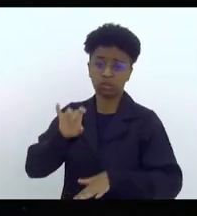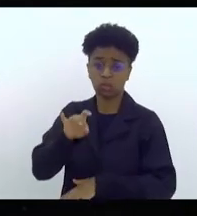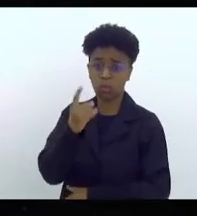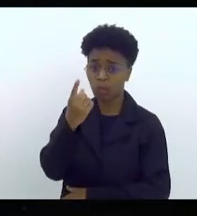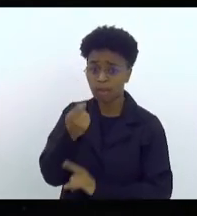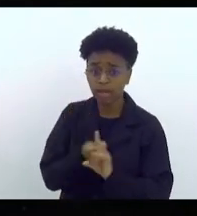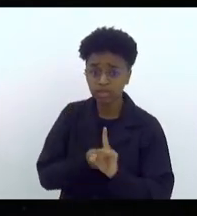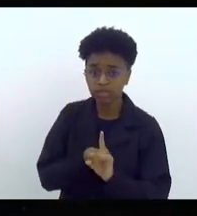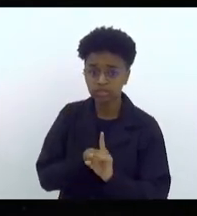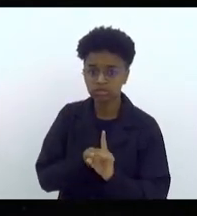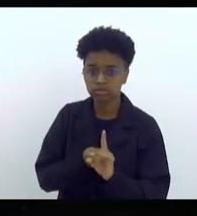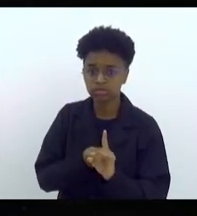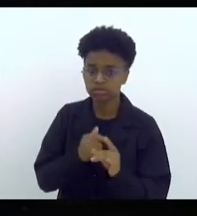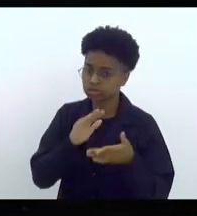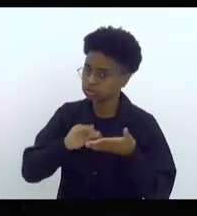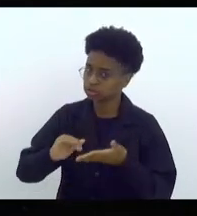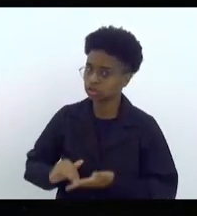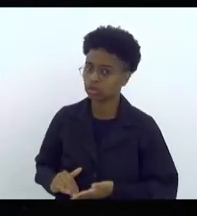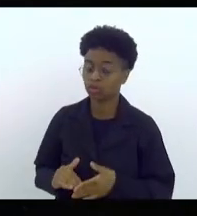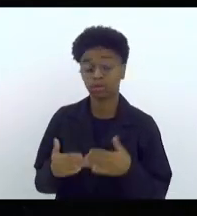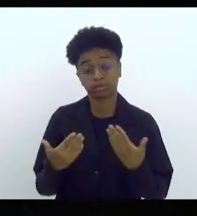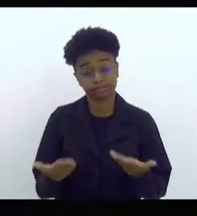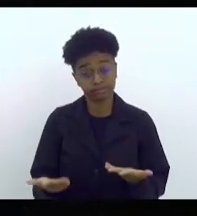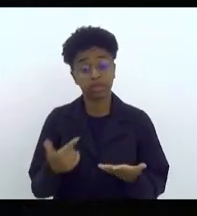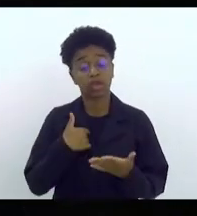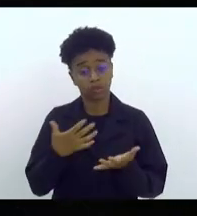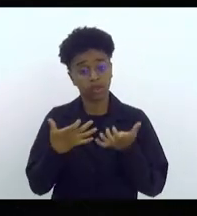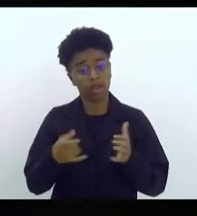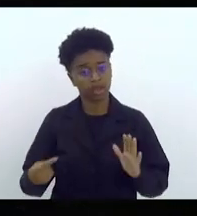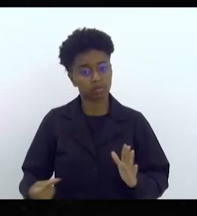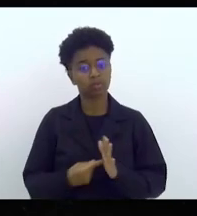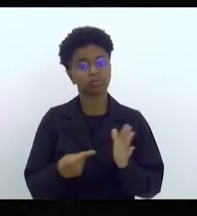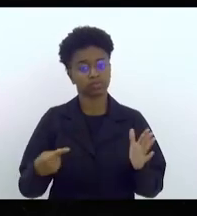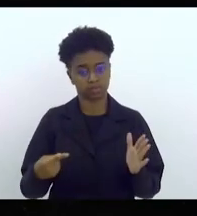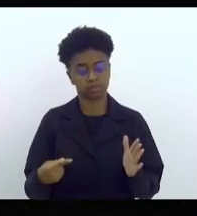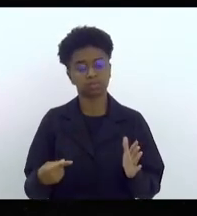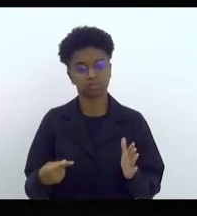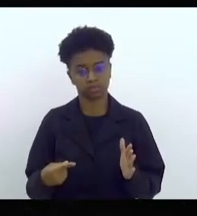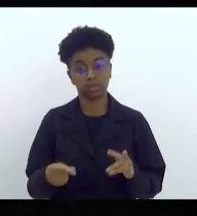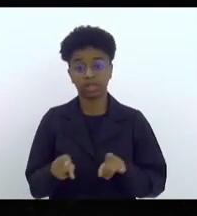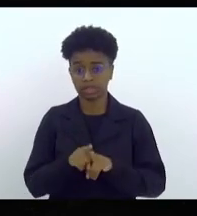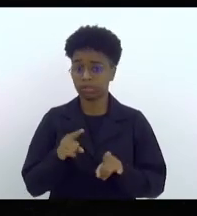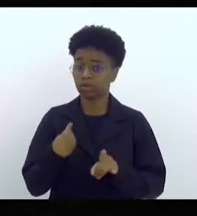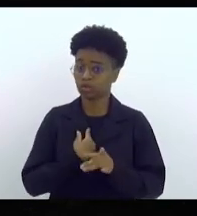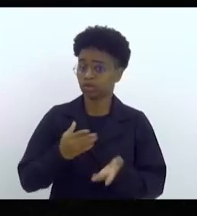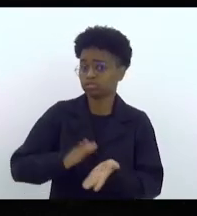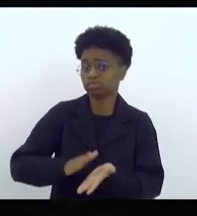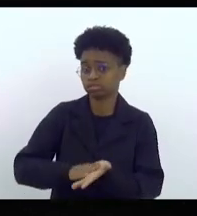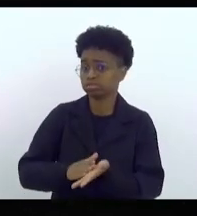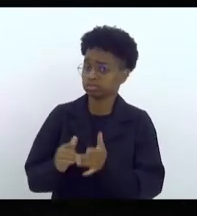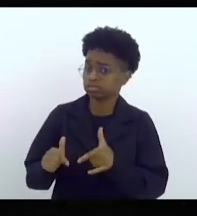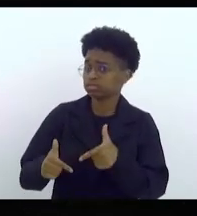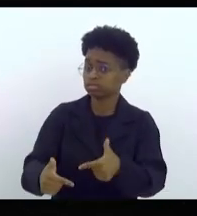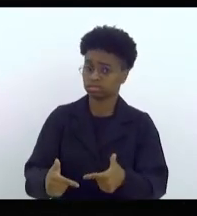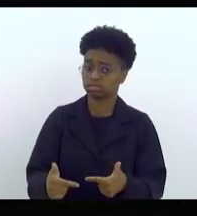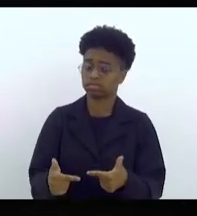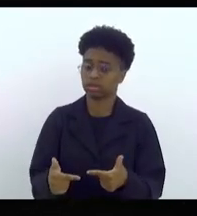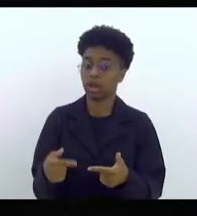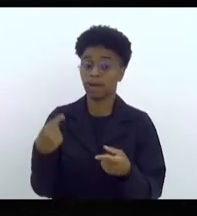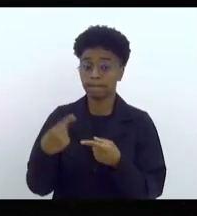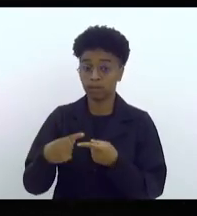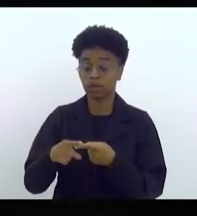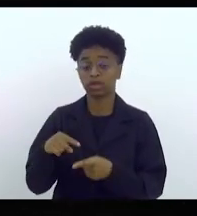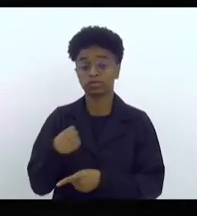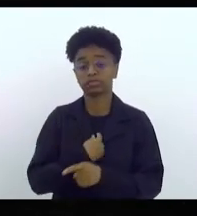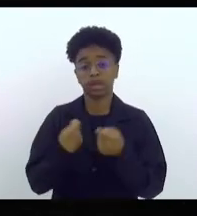então eu quero aqui fazer essa denúncia e vamos cobrar as devidas providências, porque